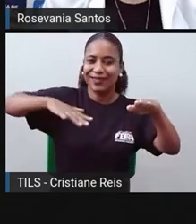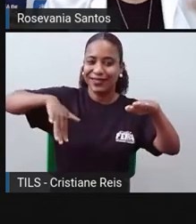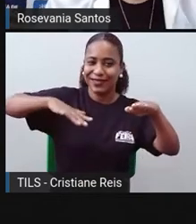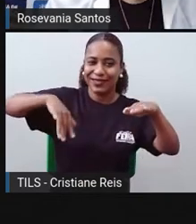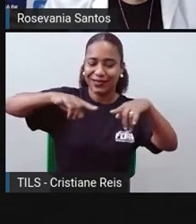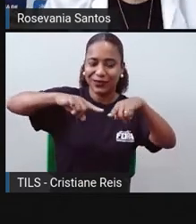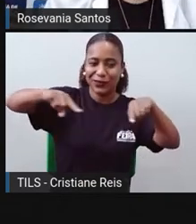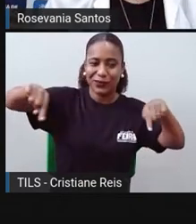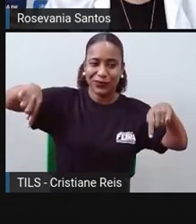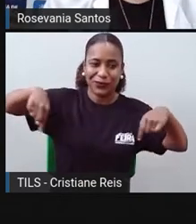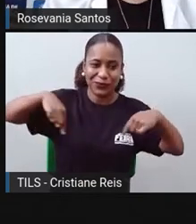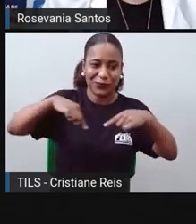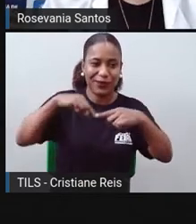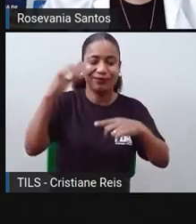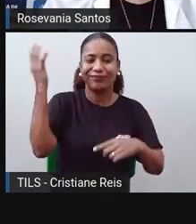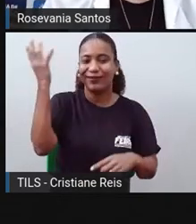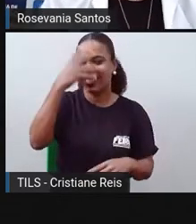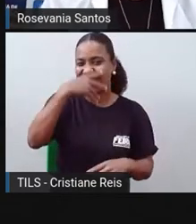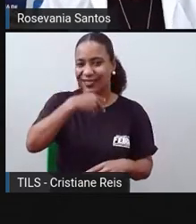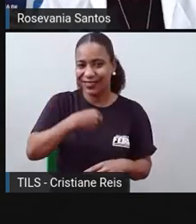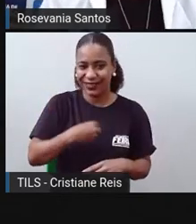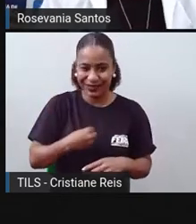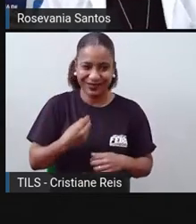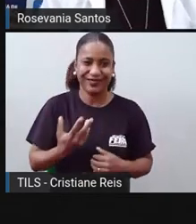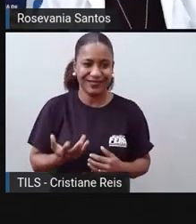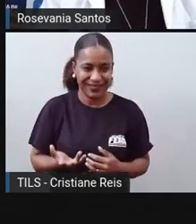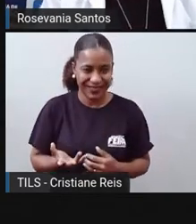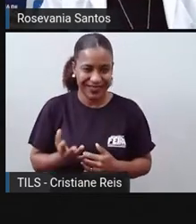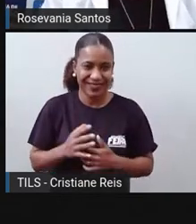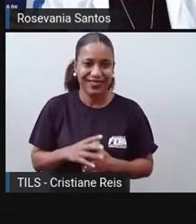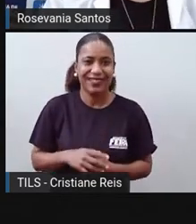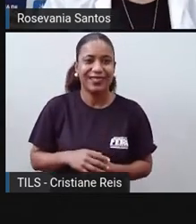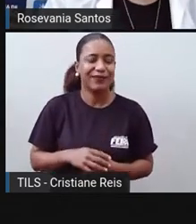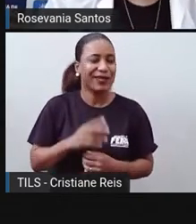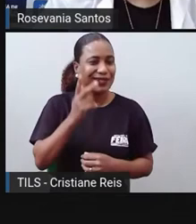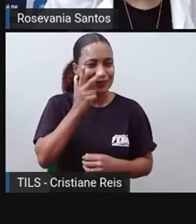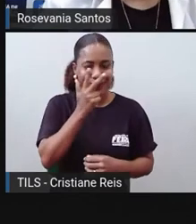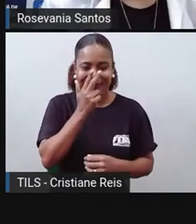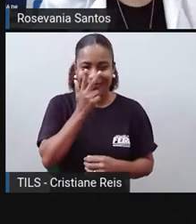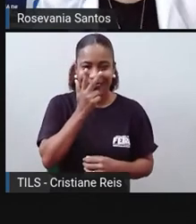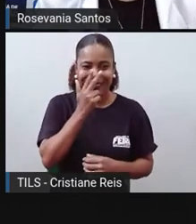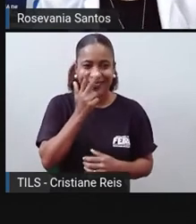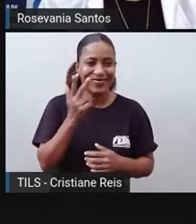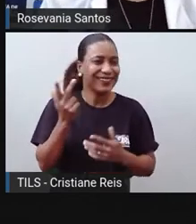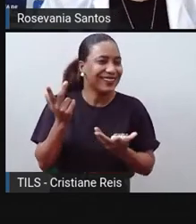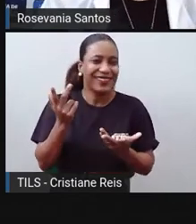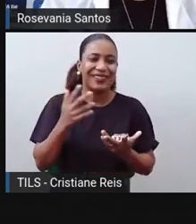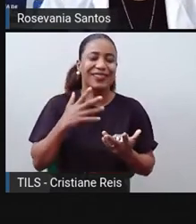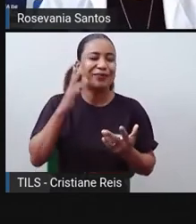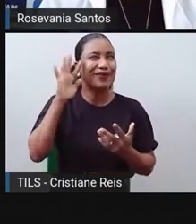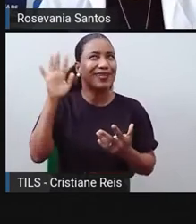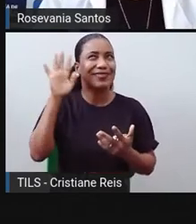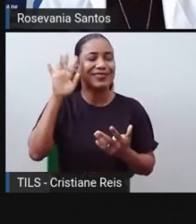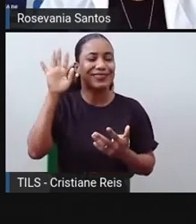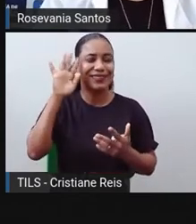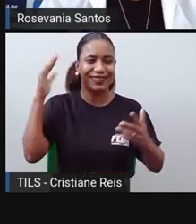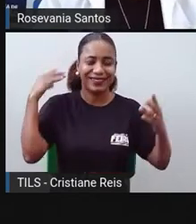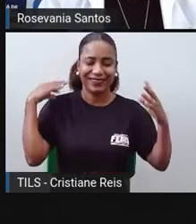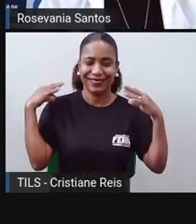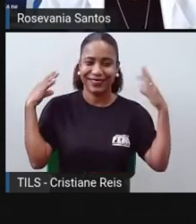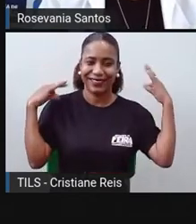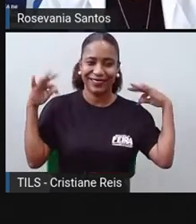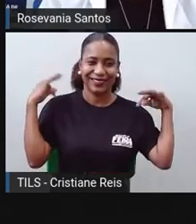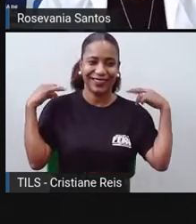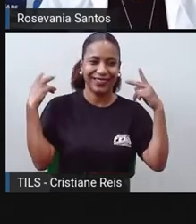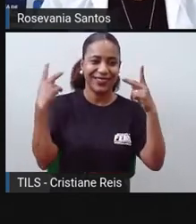muito belo só imaginar. Imagine você viver alguns dias aí nesse espaço, passar férias aí